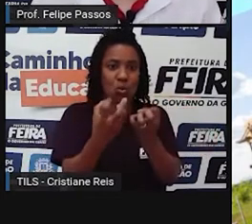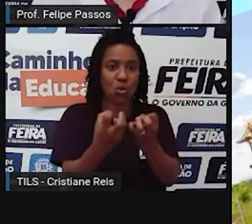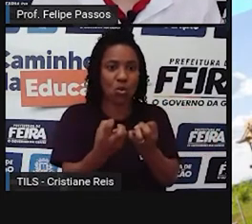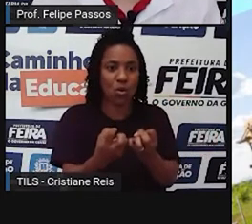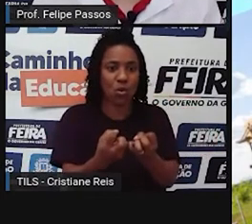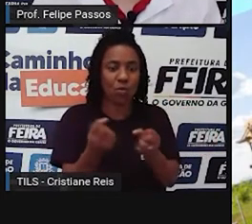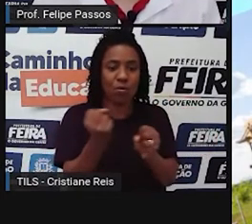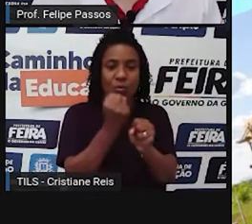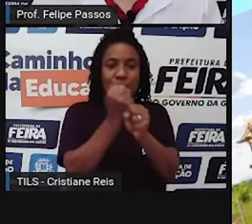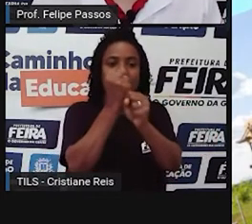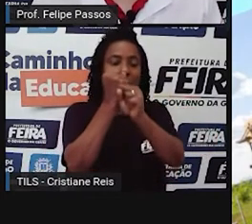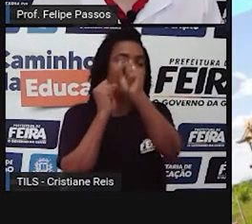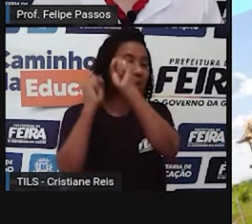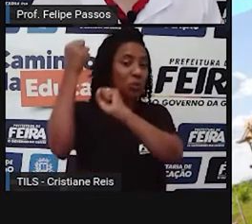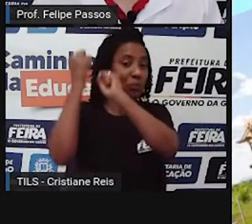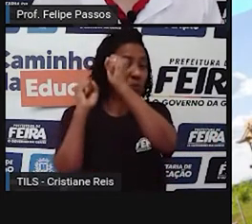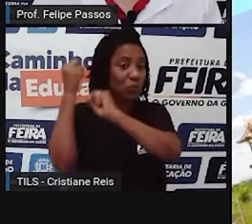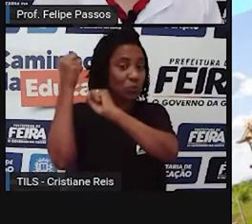repente uma indústria.